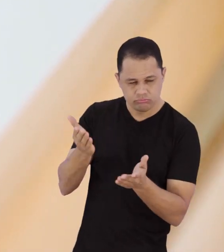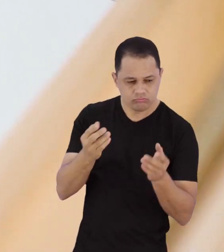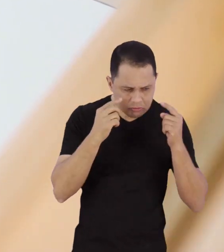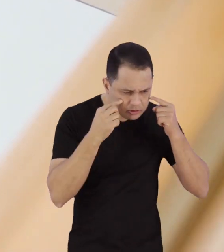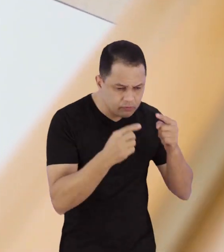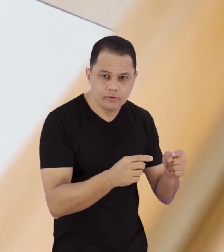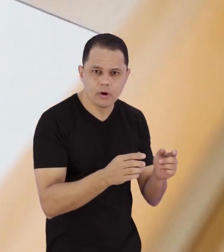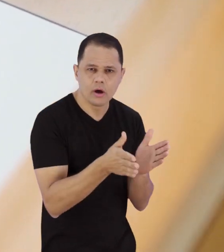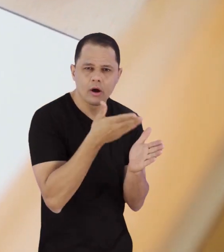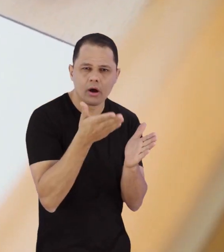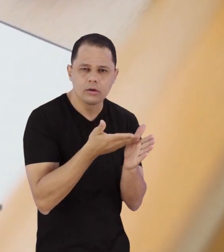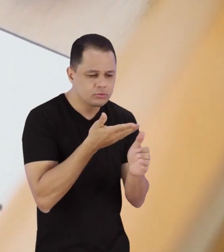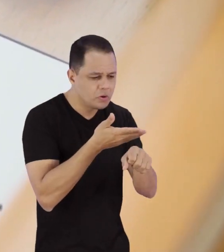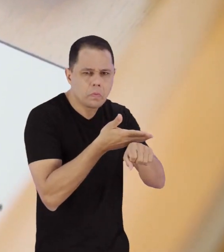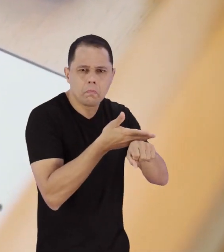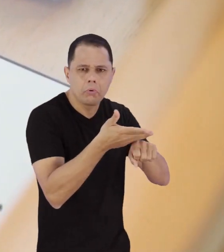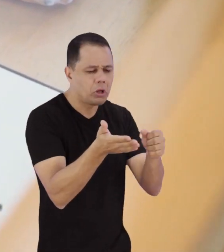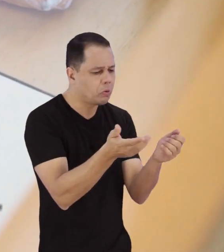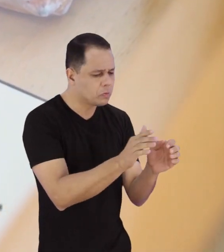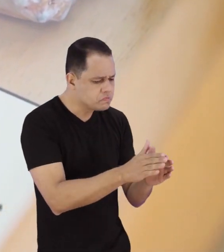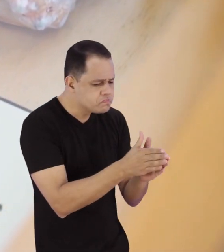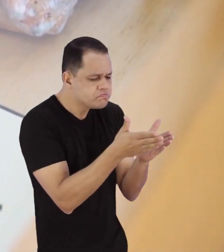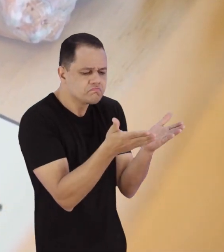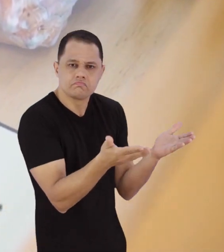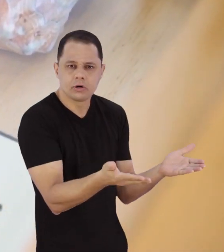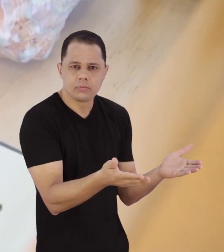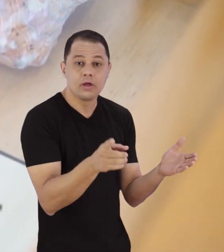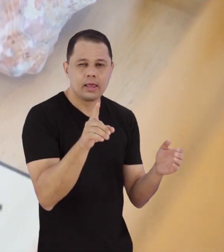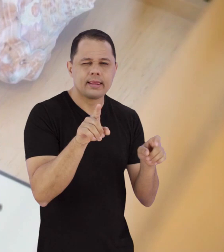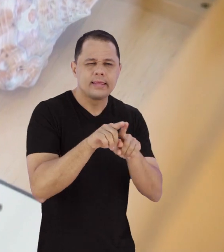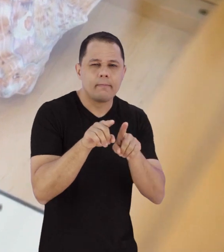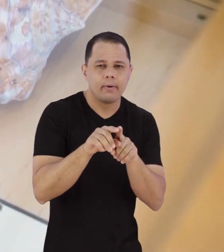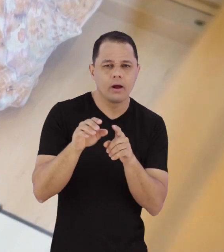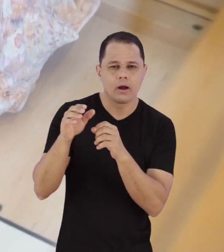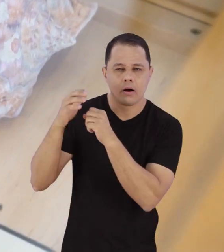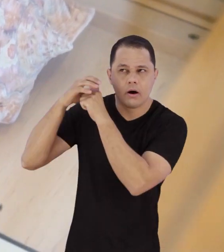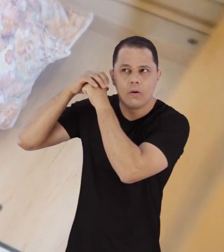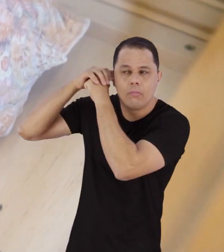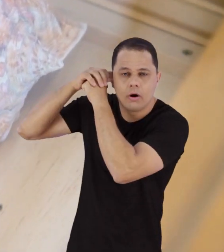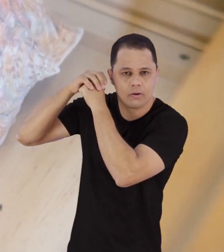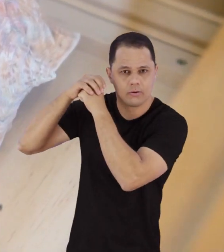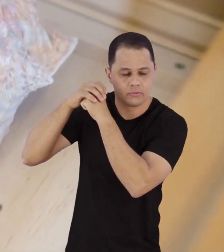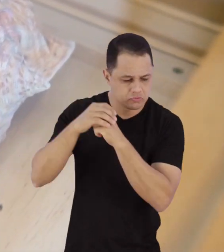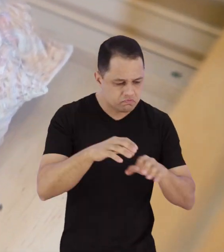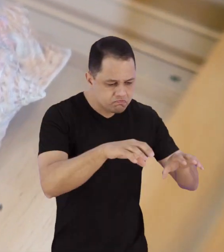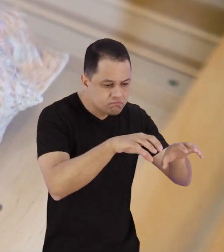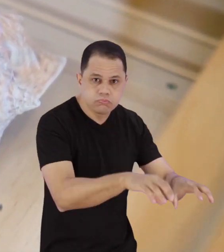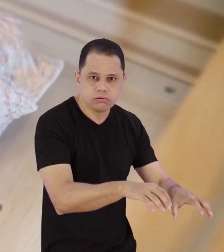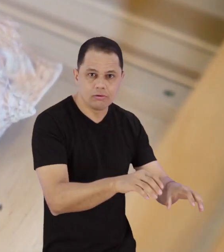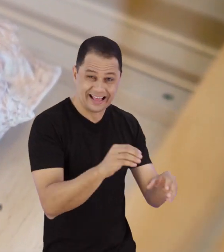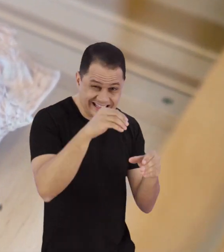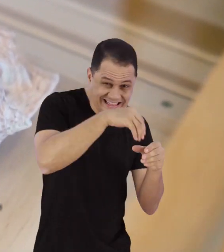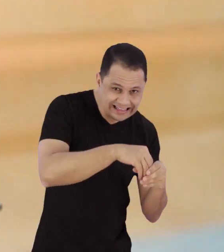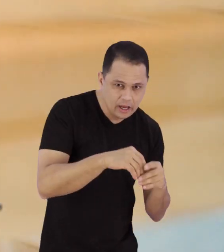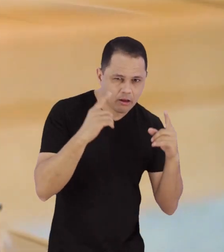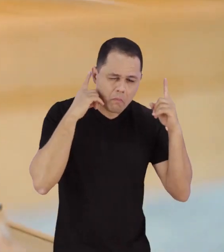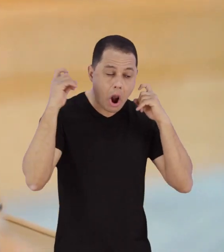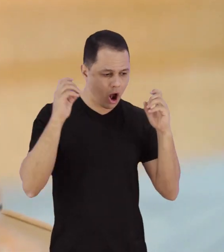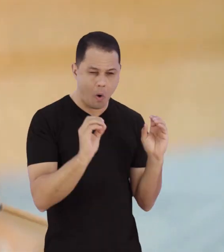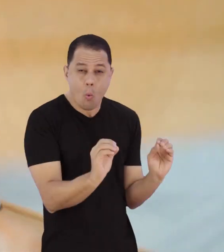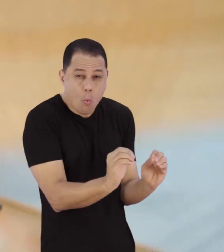branco e uma concha. Nenhum som entra nem sai das caixas de vidro, que emanam a sutileza